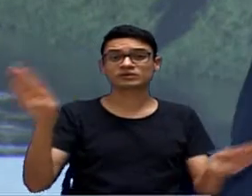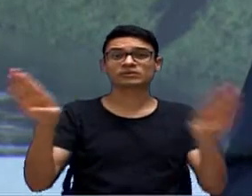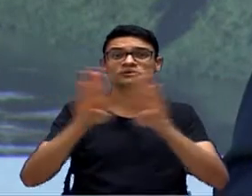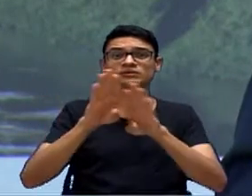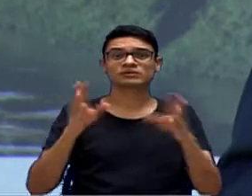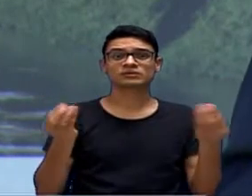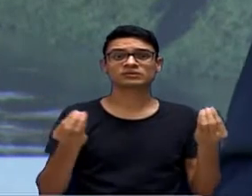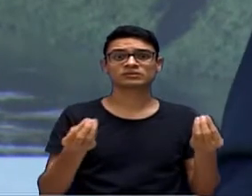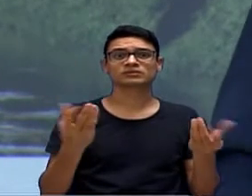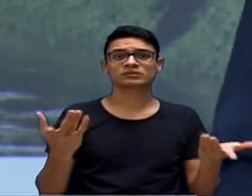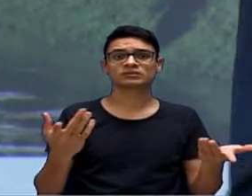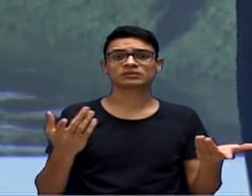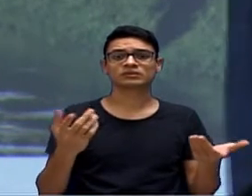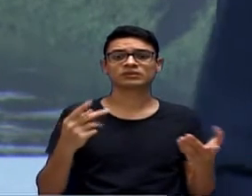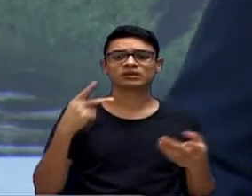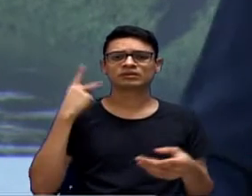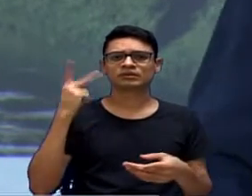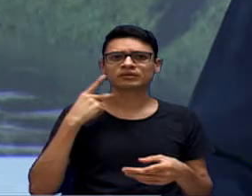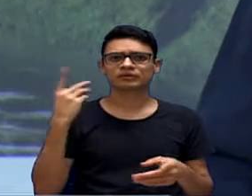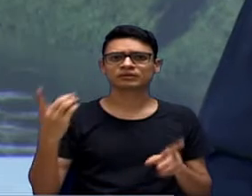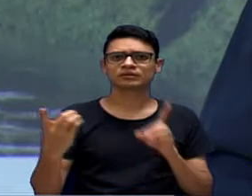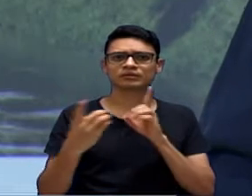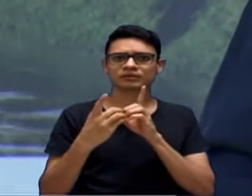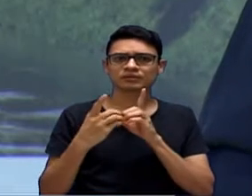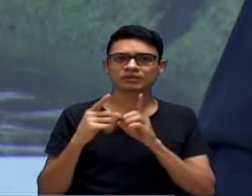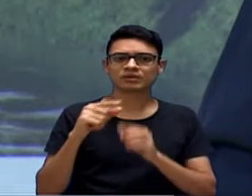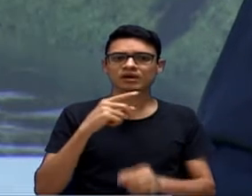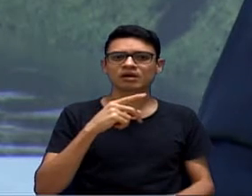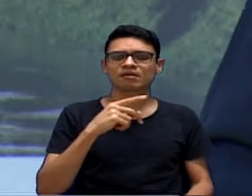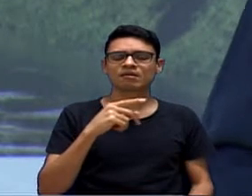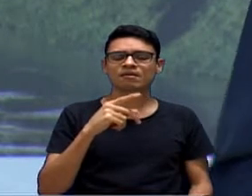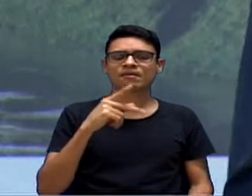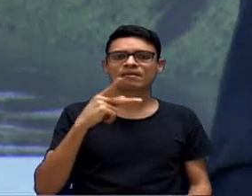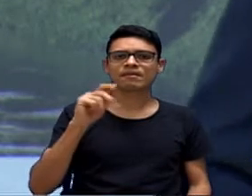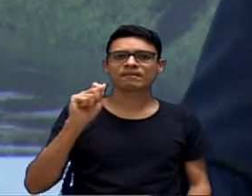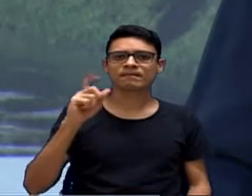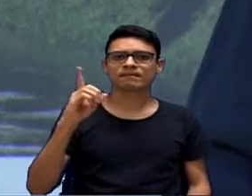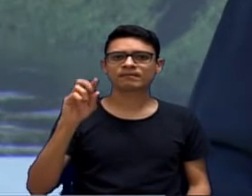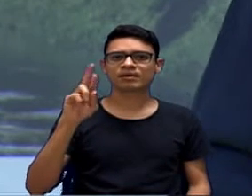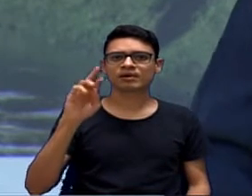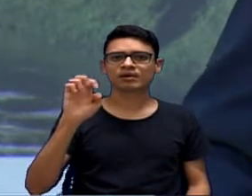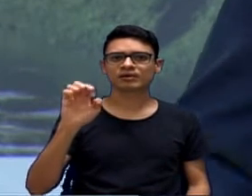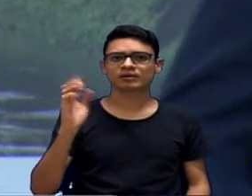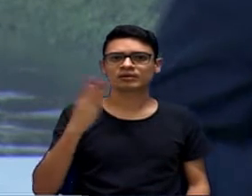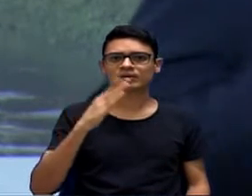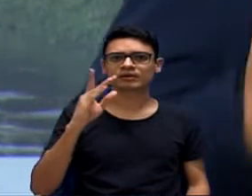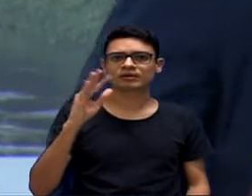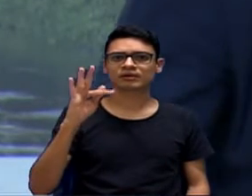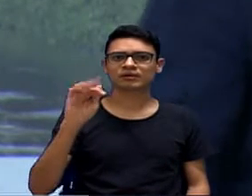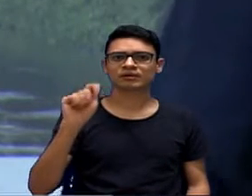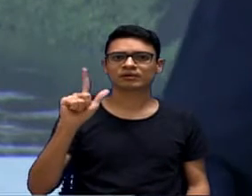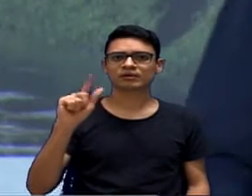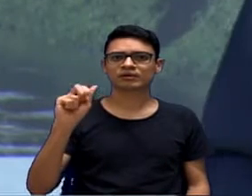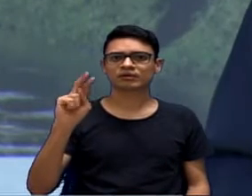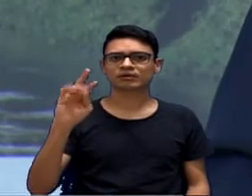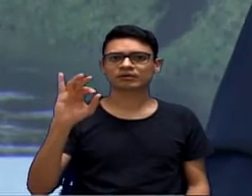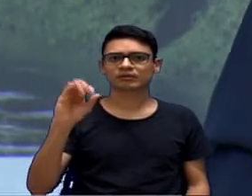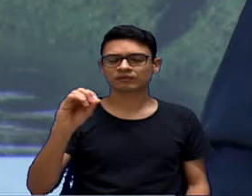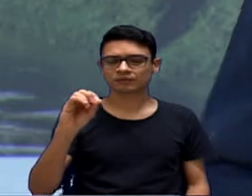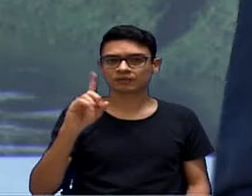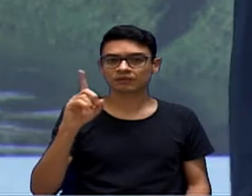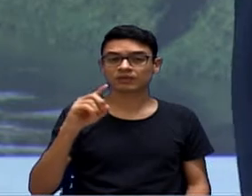a vereadora, com os colegas, que tem o padre Flávio, que a Santa Casa tem equipamentos de primeira, qualidade,